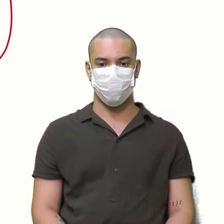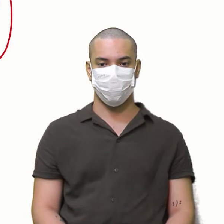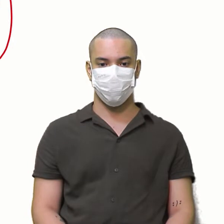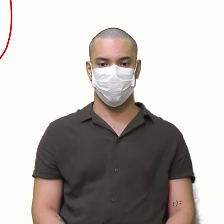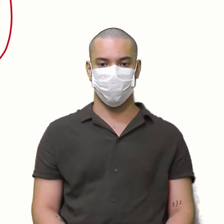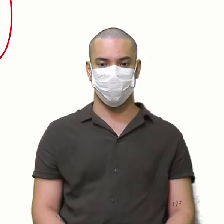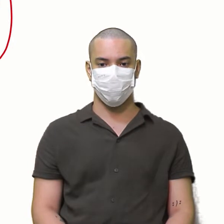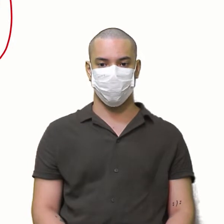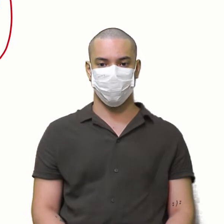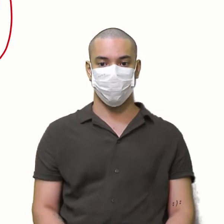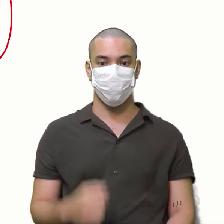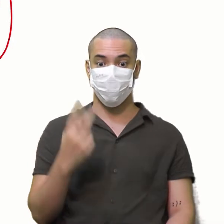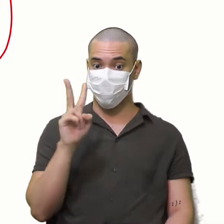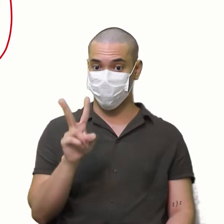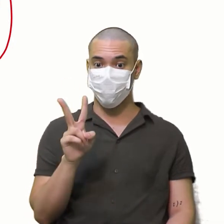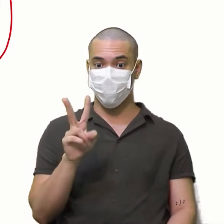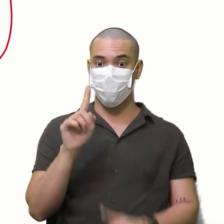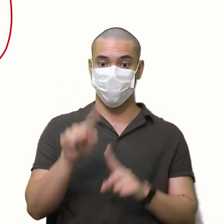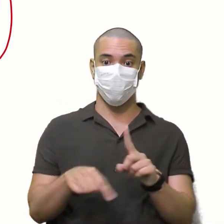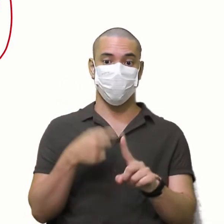1 vezes 2 2